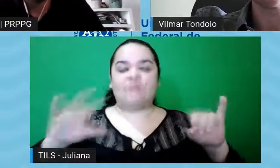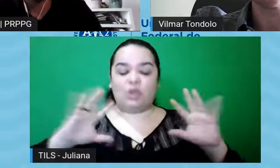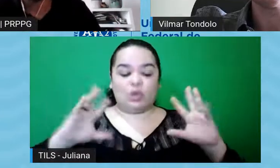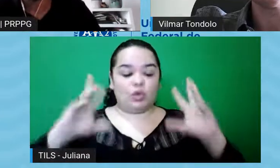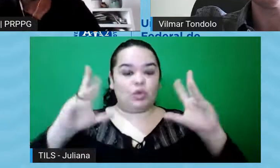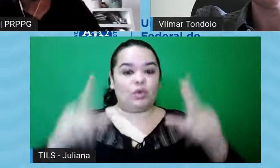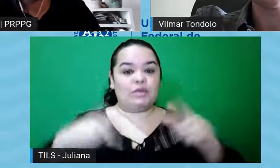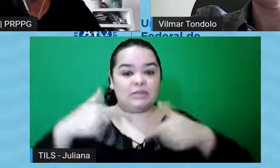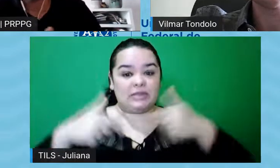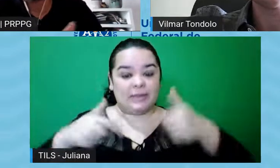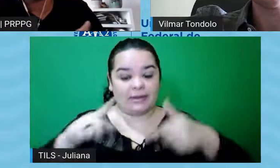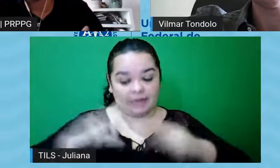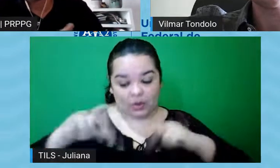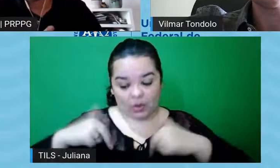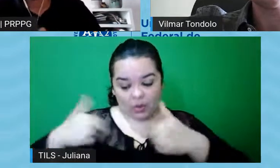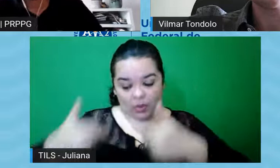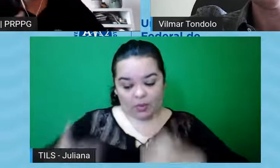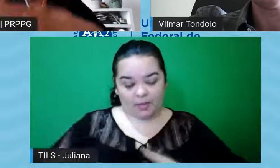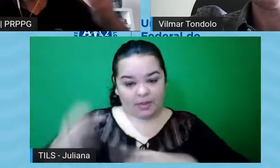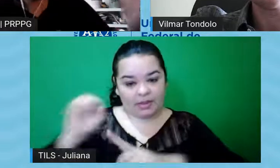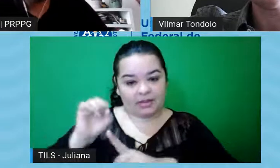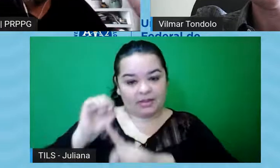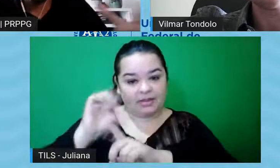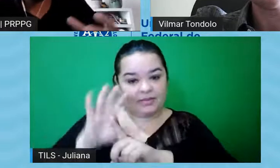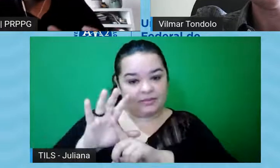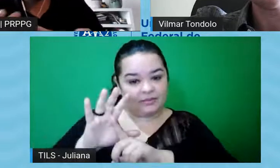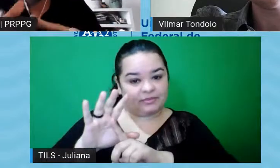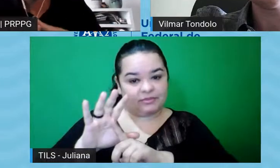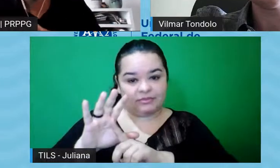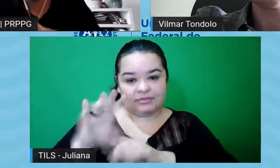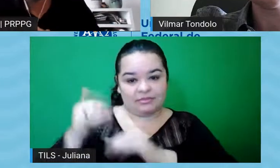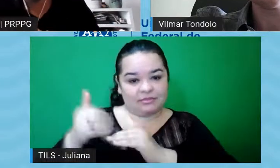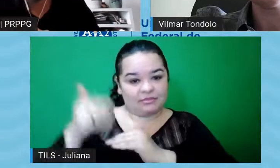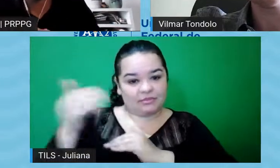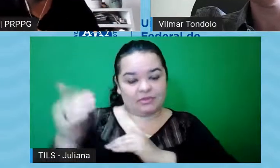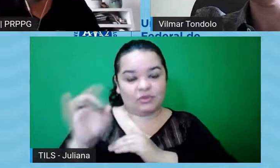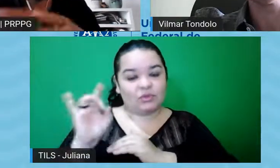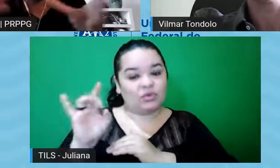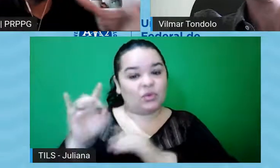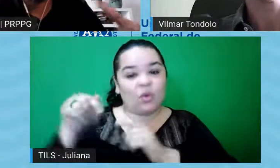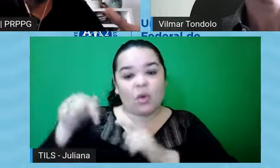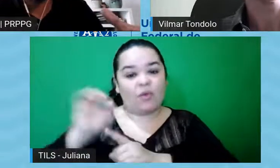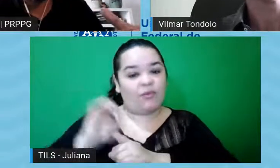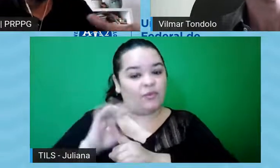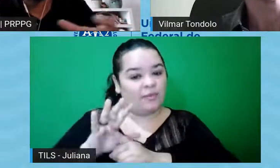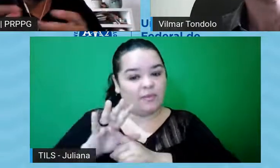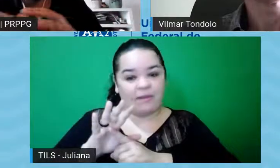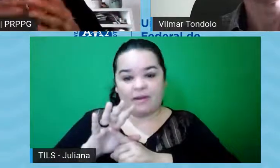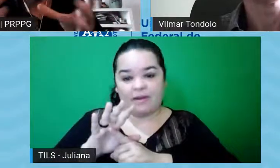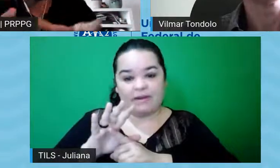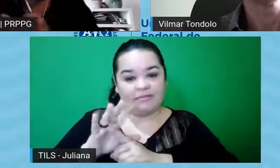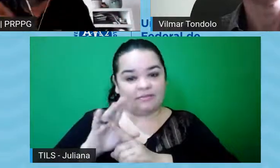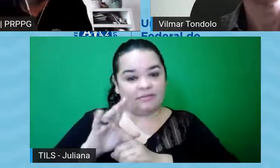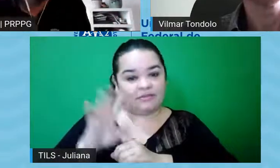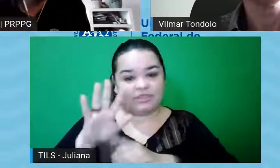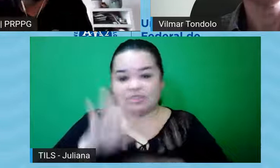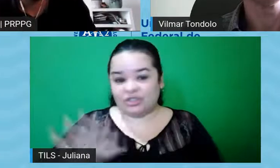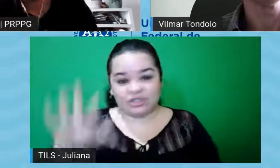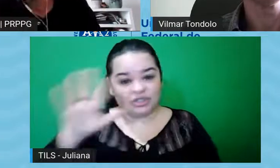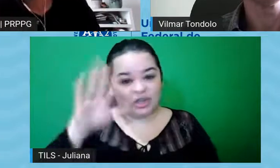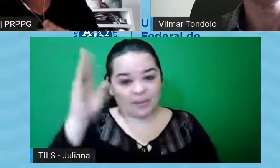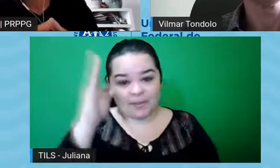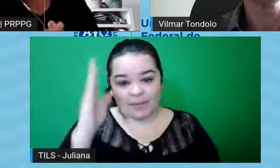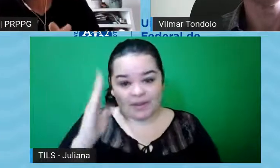trabalhos que envolvam seres humanos na UFPEL, e em todas, porque isso não é uma especificidade da UFPEL, isso é uma questão no Brasil e no